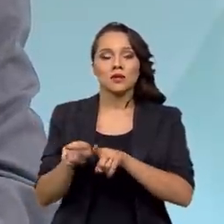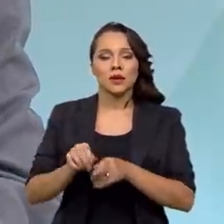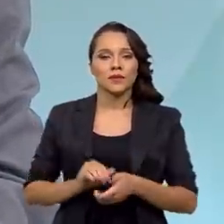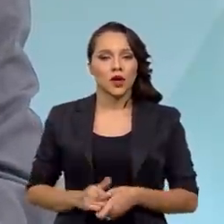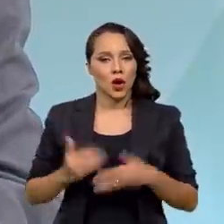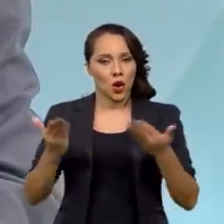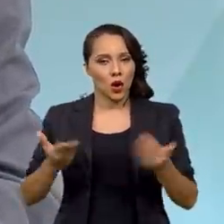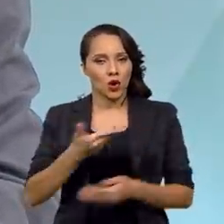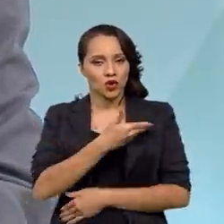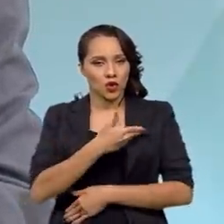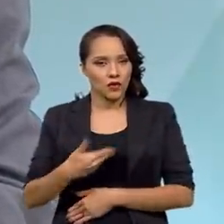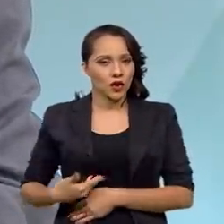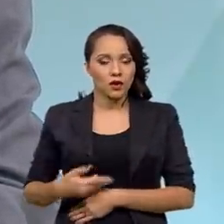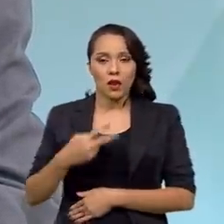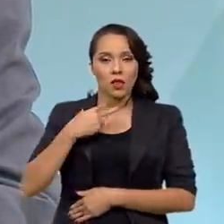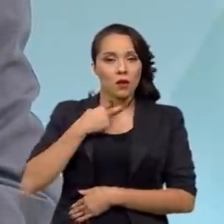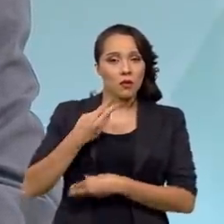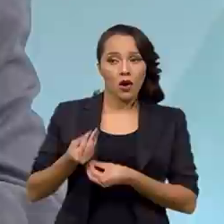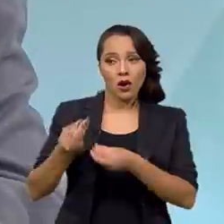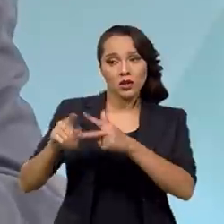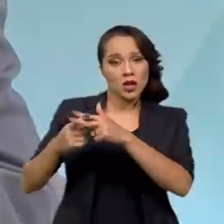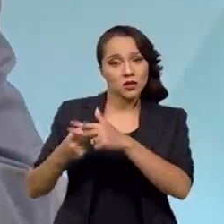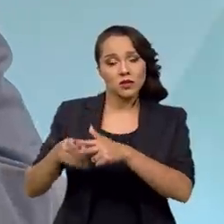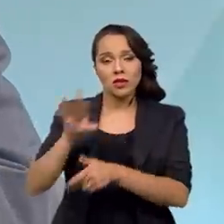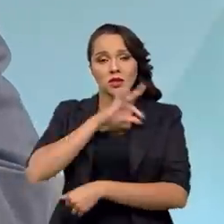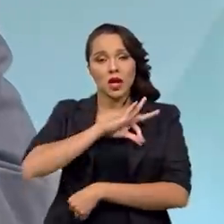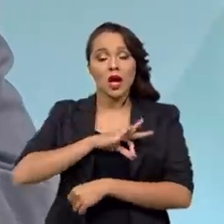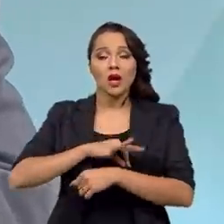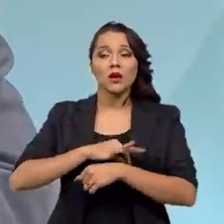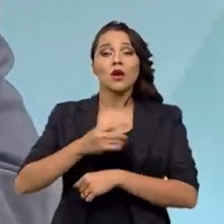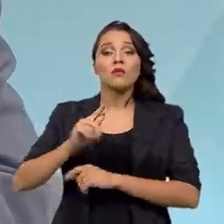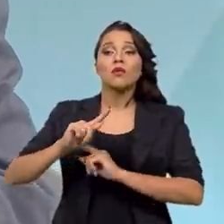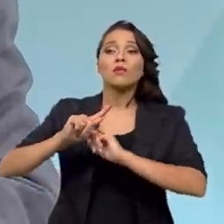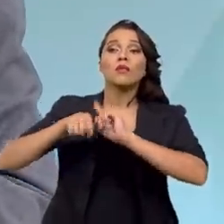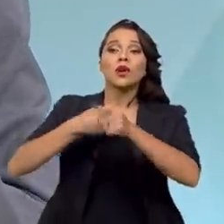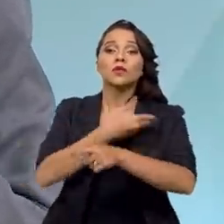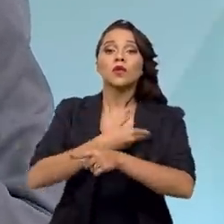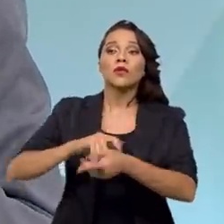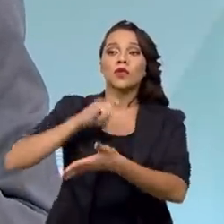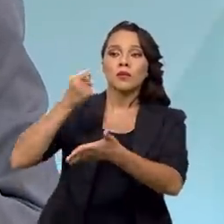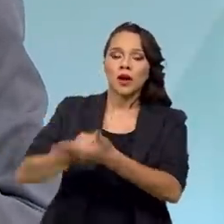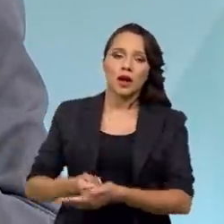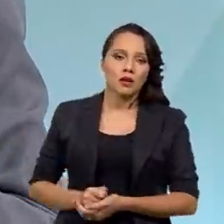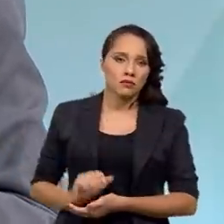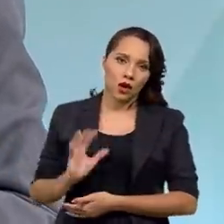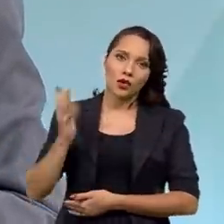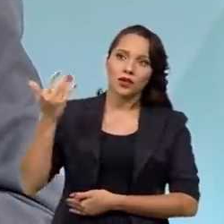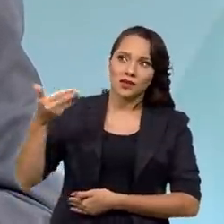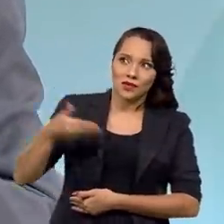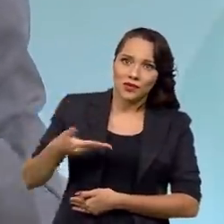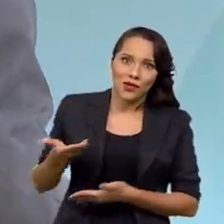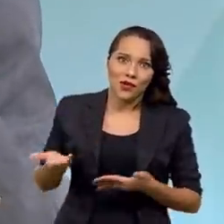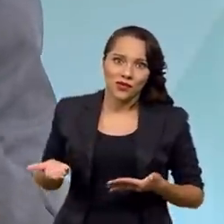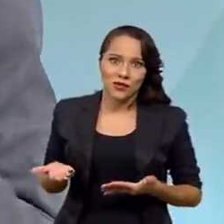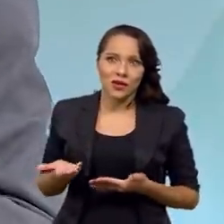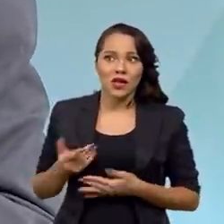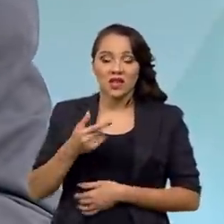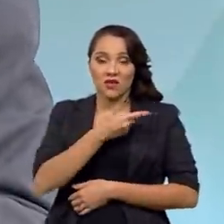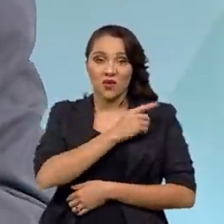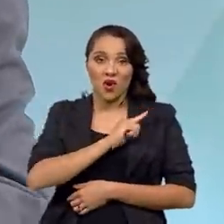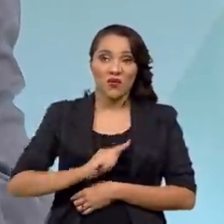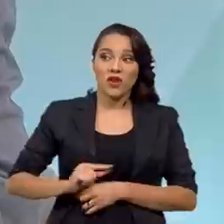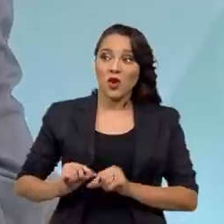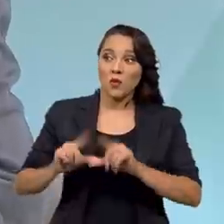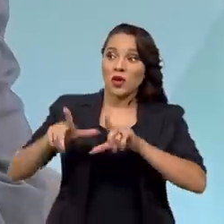Hoje, um governo não pode conceder reajuste salarial para o próximo governo pagar, coisa que aconteceu conosco. Determinado governo não